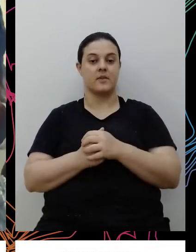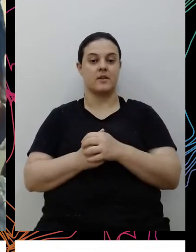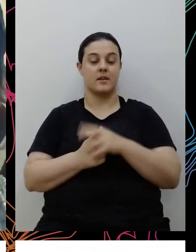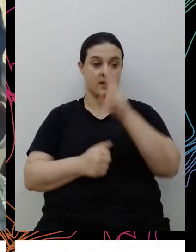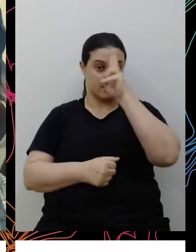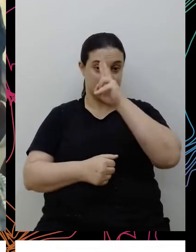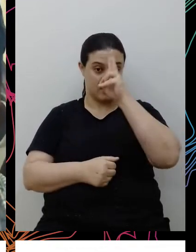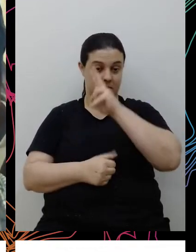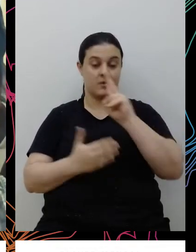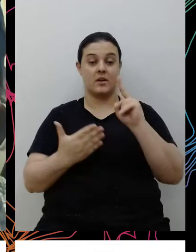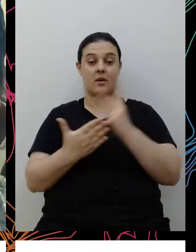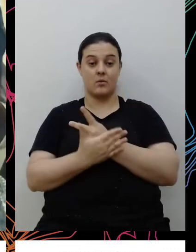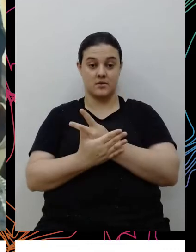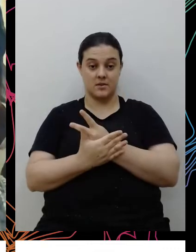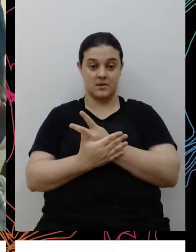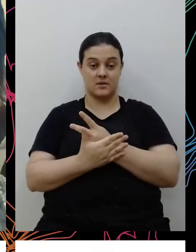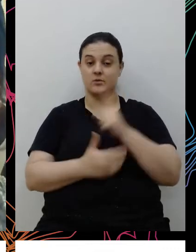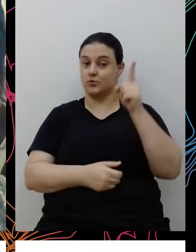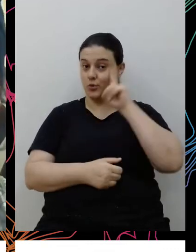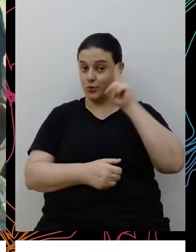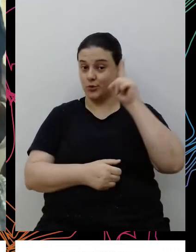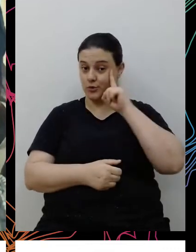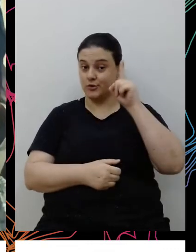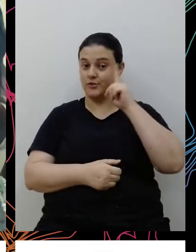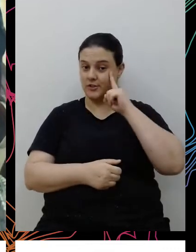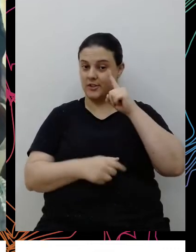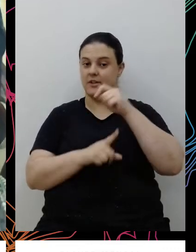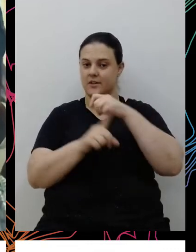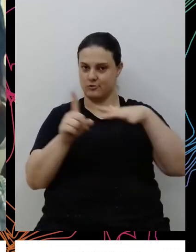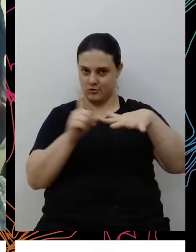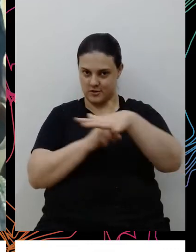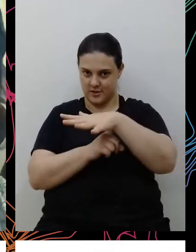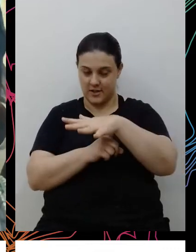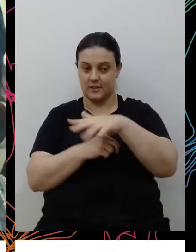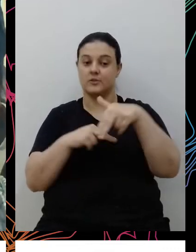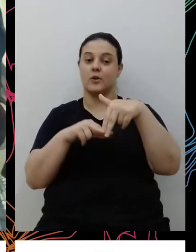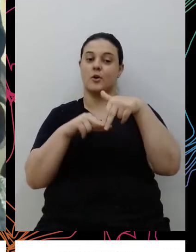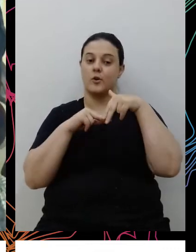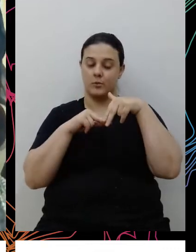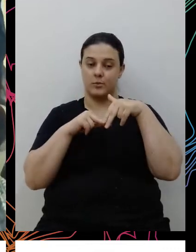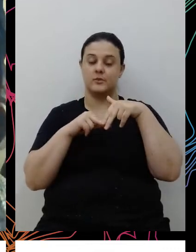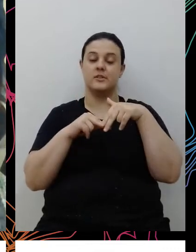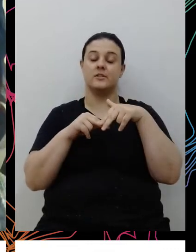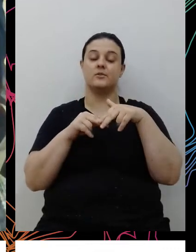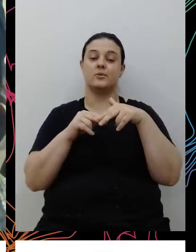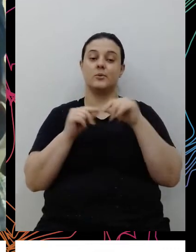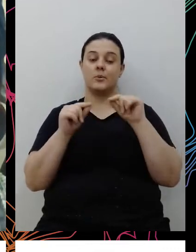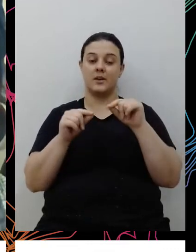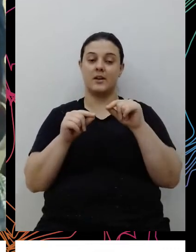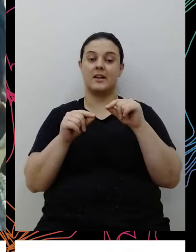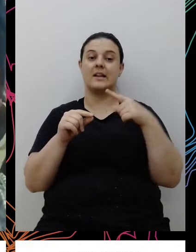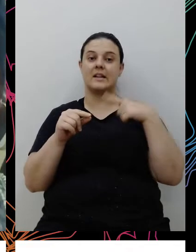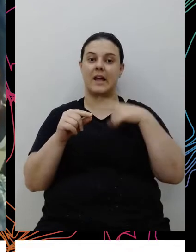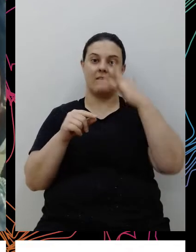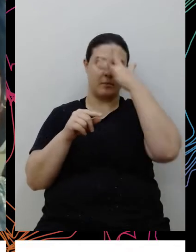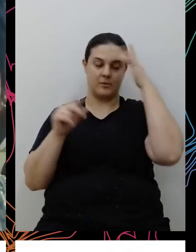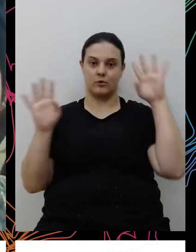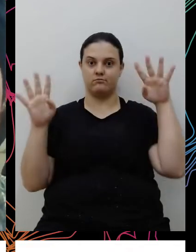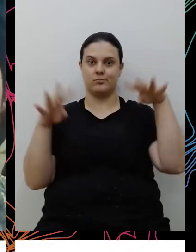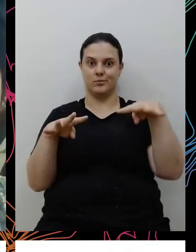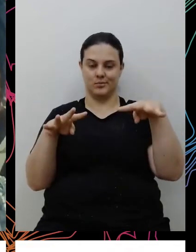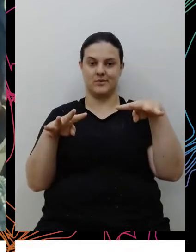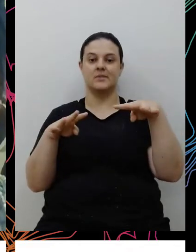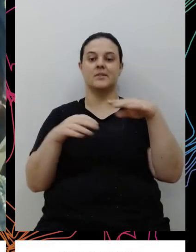é um caso que acontece todos os dias na sociedade, portanto, algo que teve uma grande visibilidade na época e